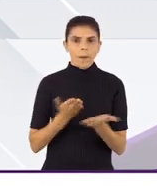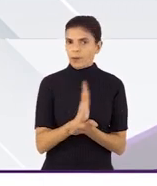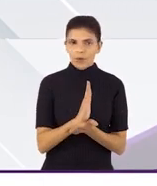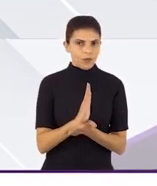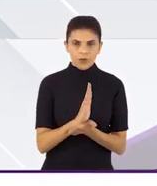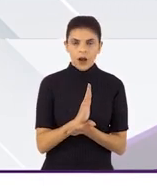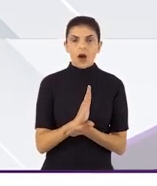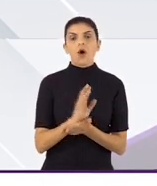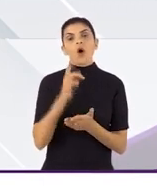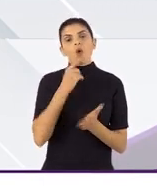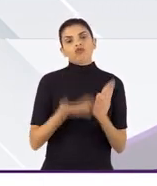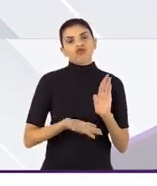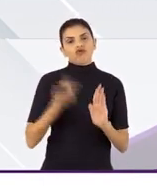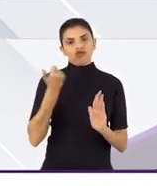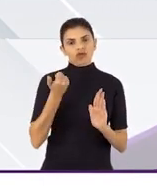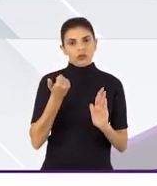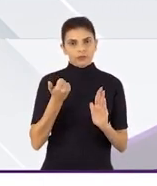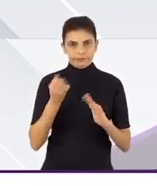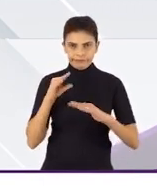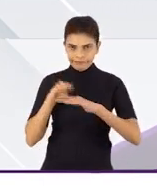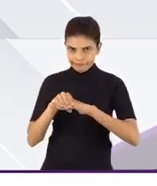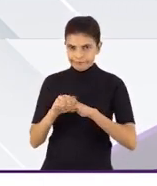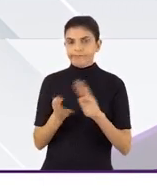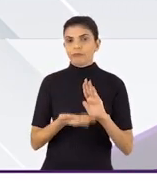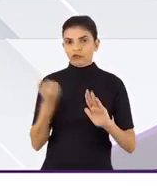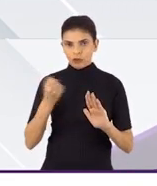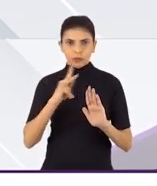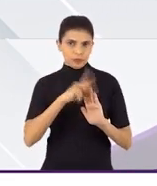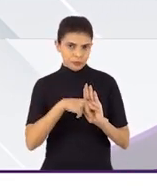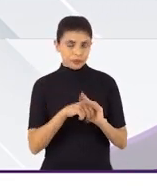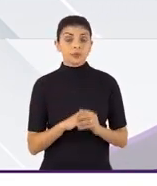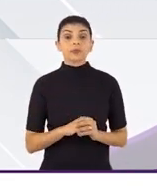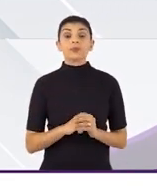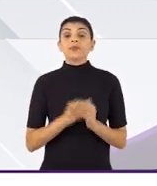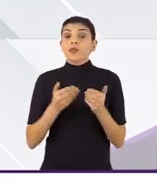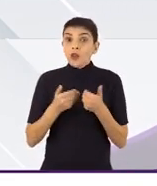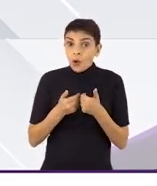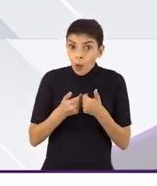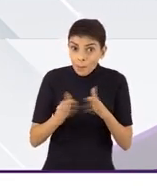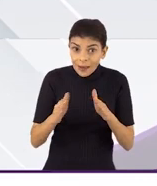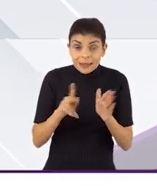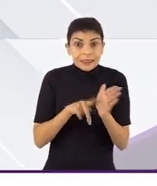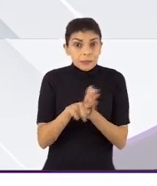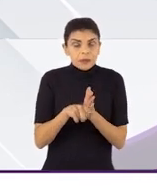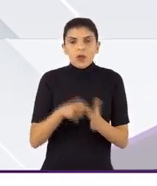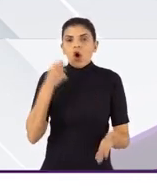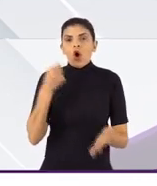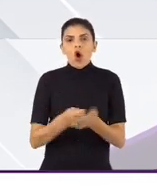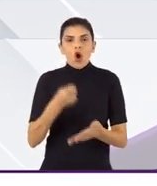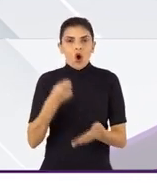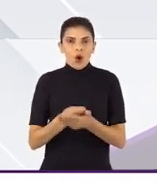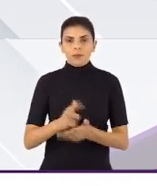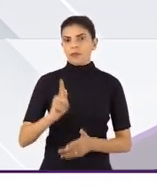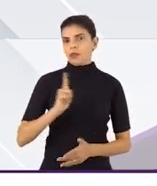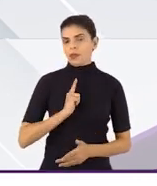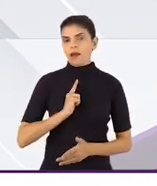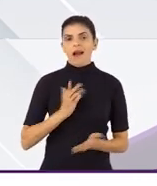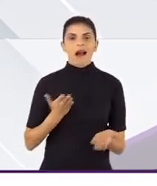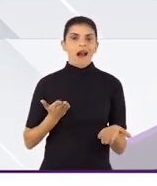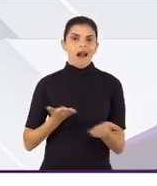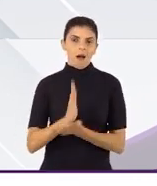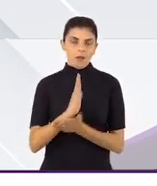aprovado ou parecer de retirado. Para a pesquisa iniciar, é necessário ter o parecer de